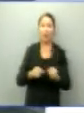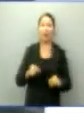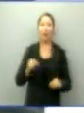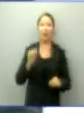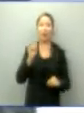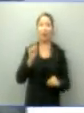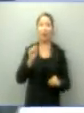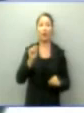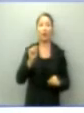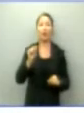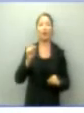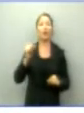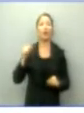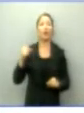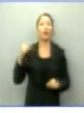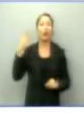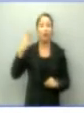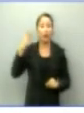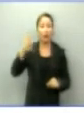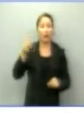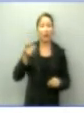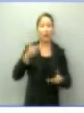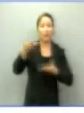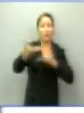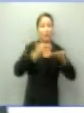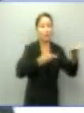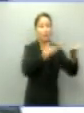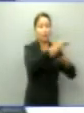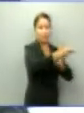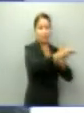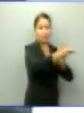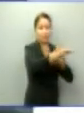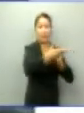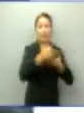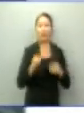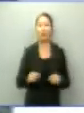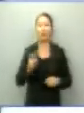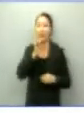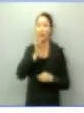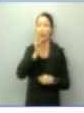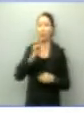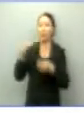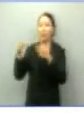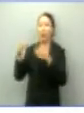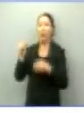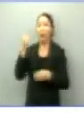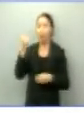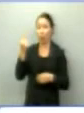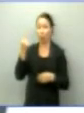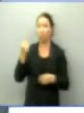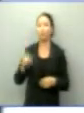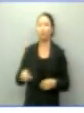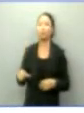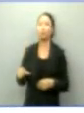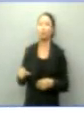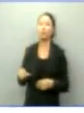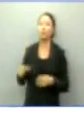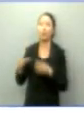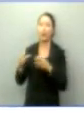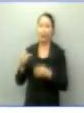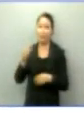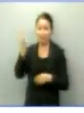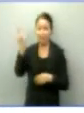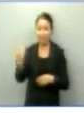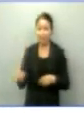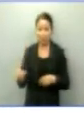milionárias é a relação entre a doação e o interesse direto. Um doador de milhões, que deve